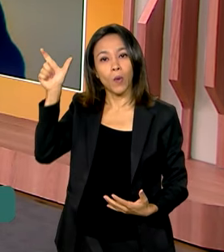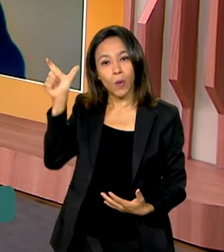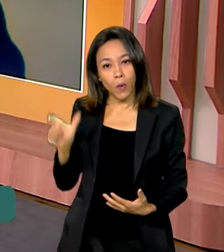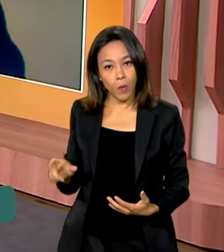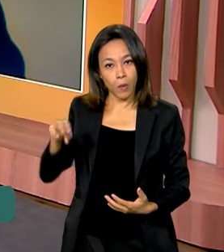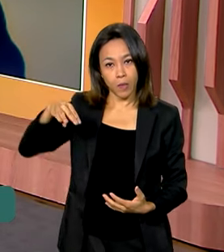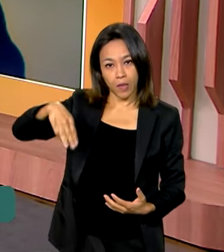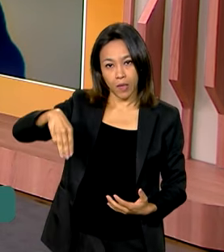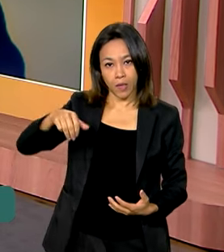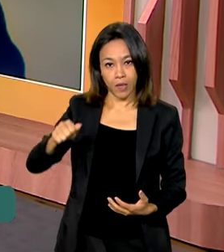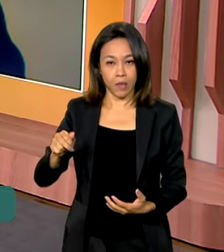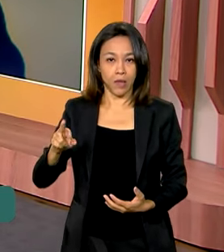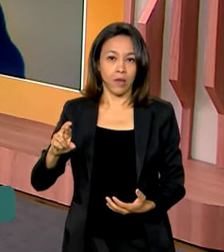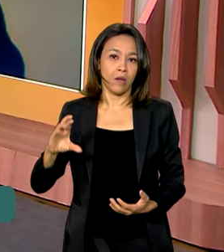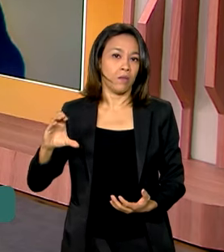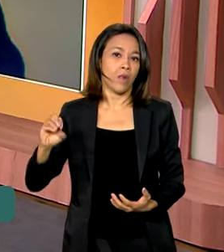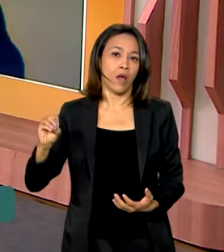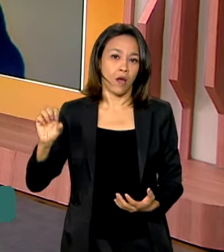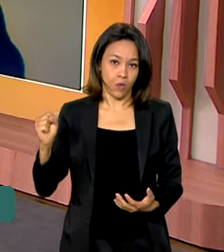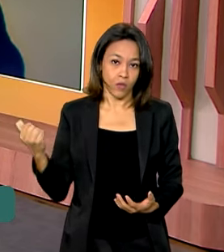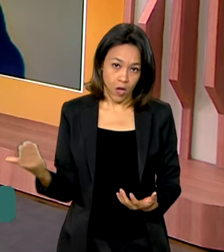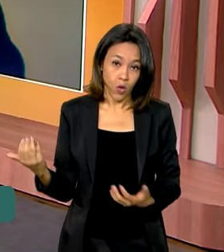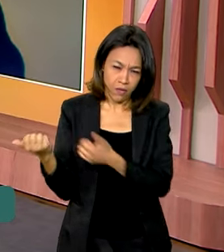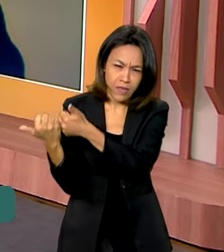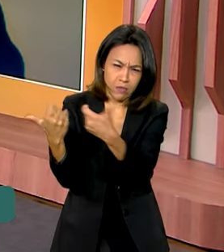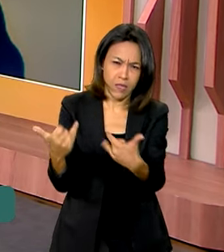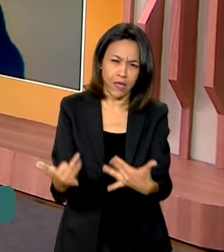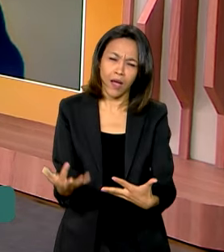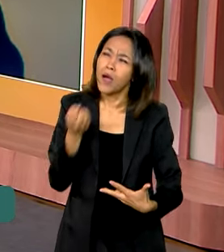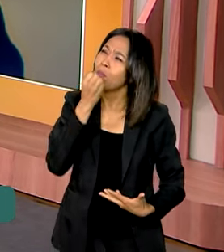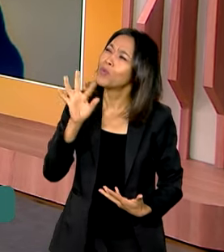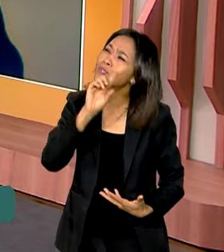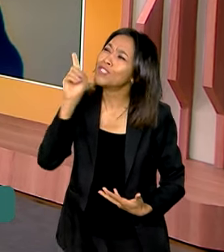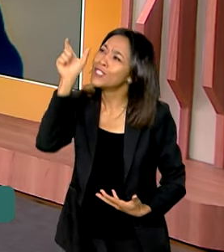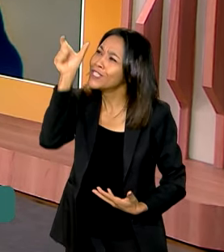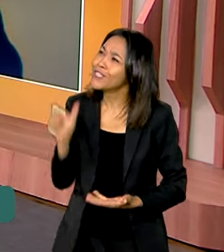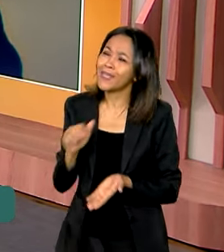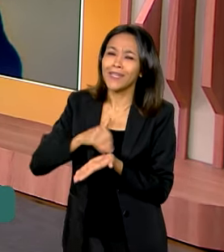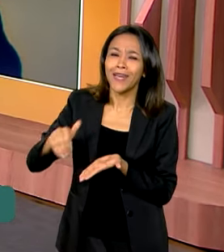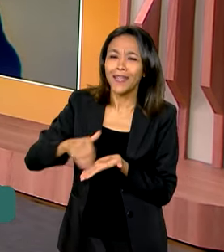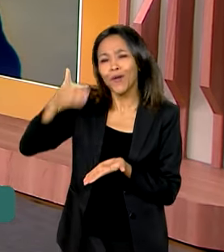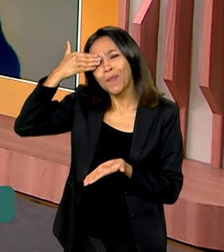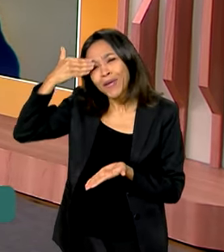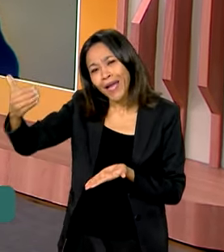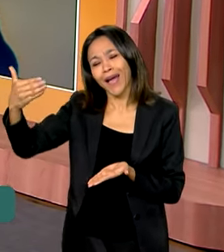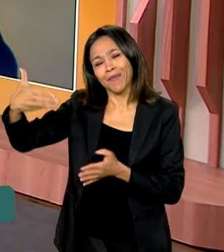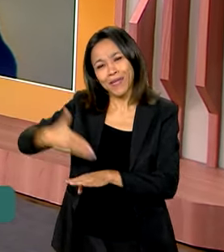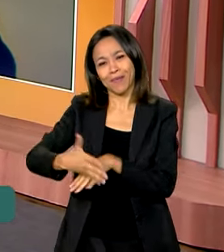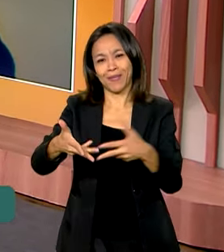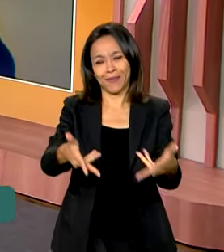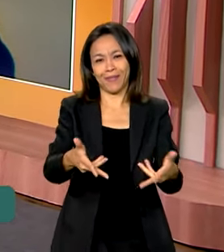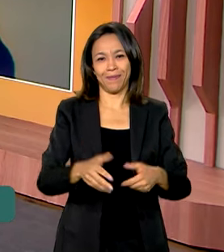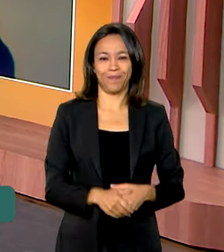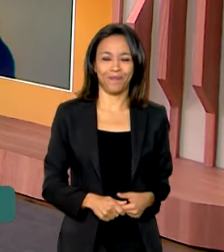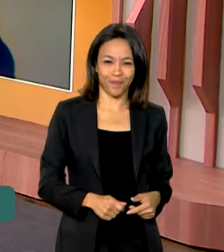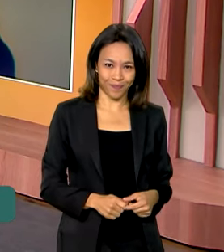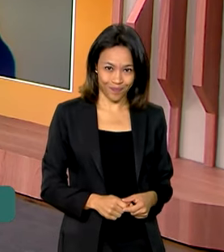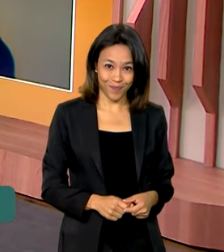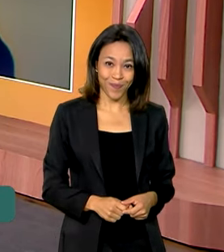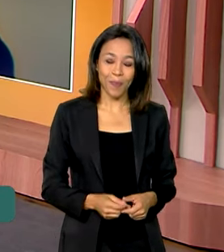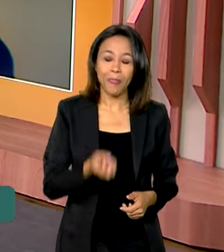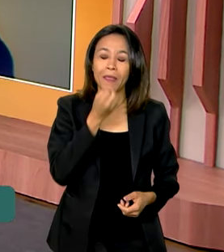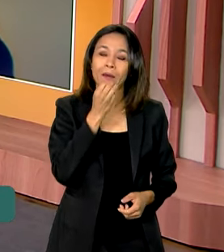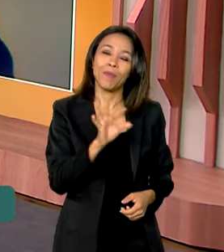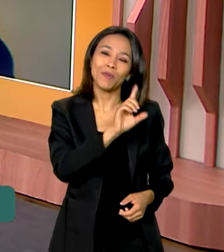Caingang, com quem a gente conversa agora. Bom dia, secretário. Obrigada pela participação aqui no Brasil em Dia. Muito